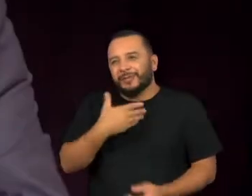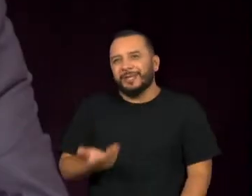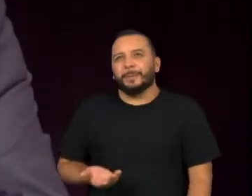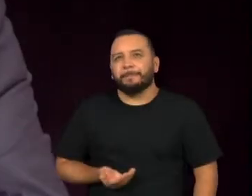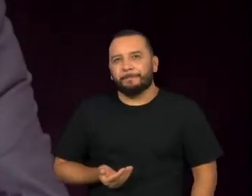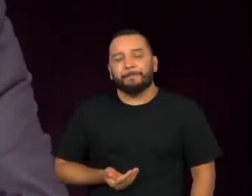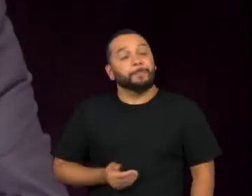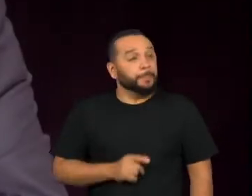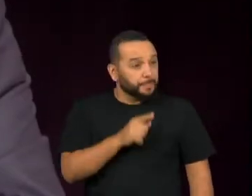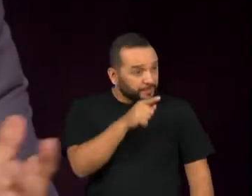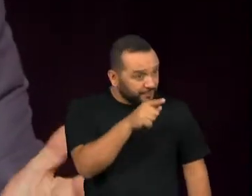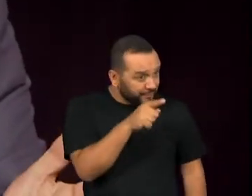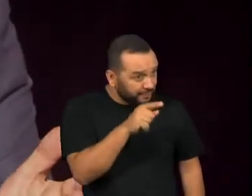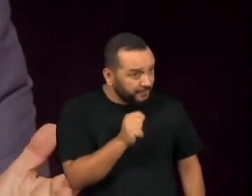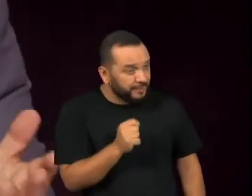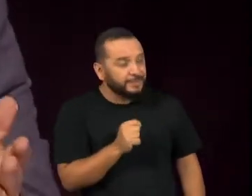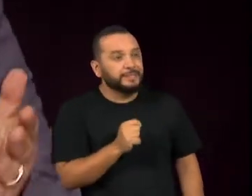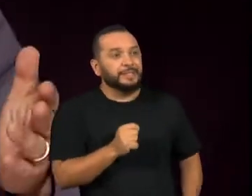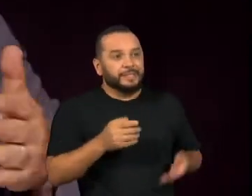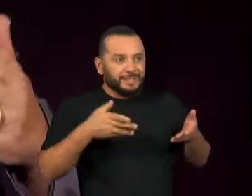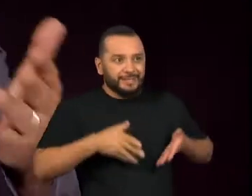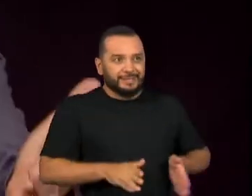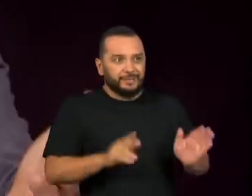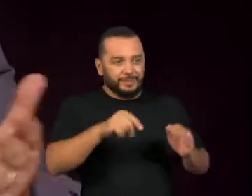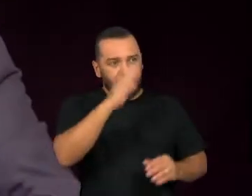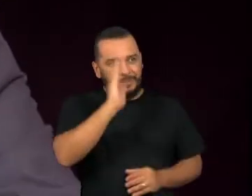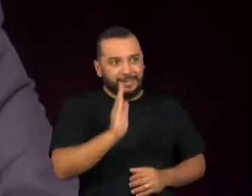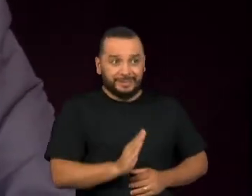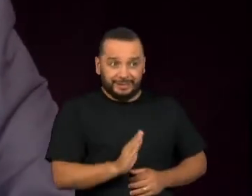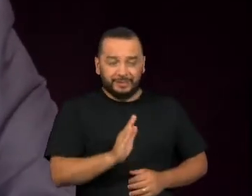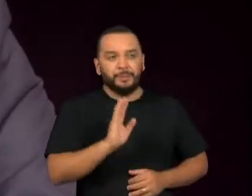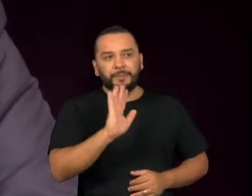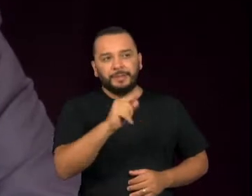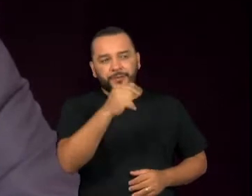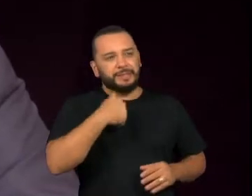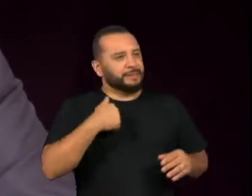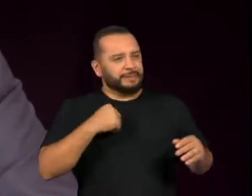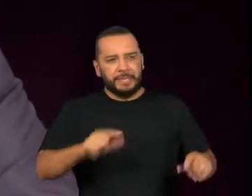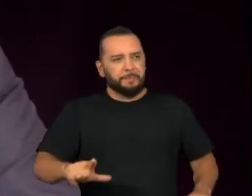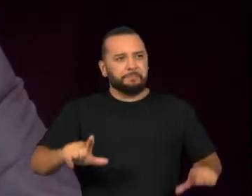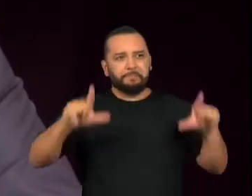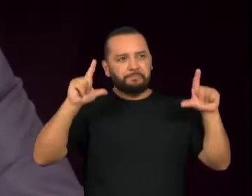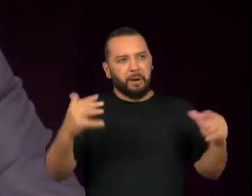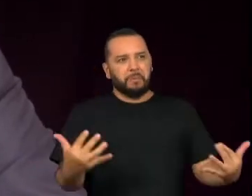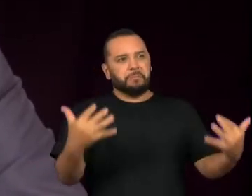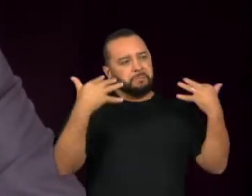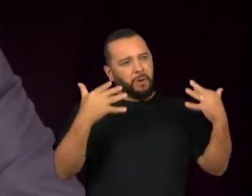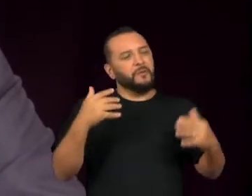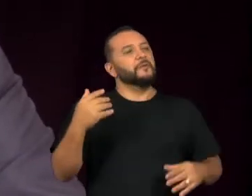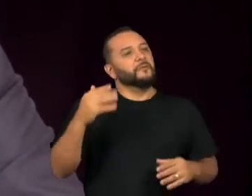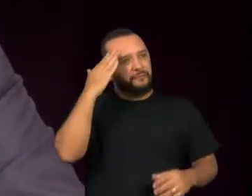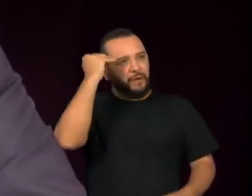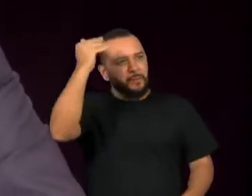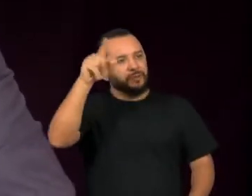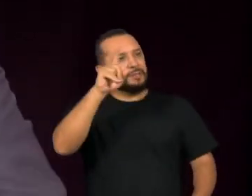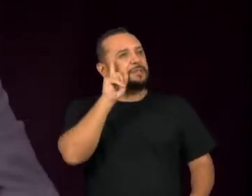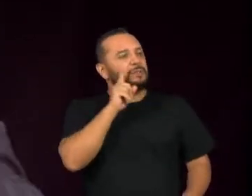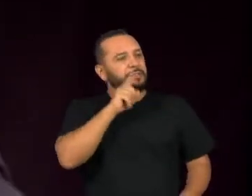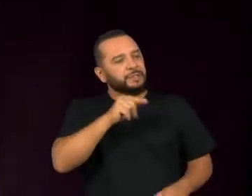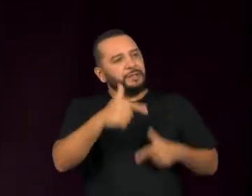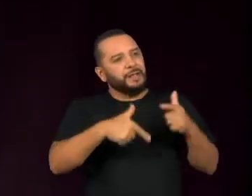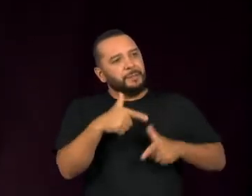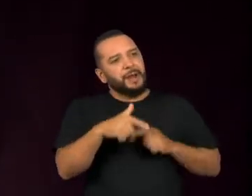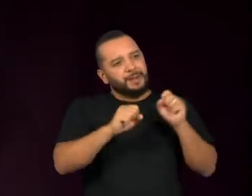E você hoje é esse brasileiro numa posição de destaque, numa empresa da importância da Microsoft. Eu queria que você